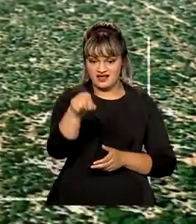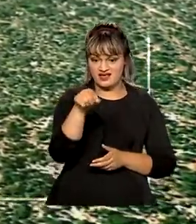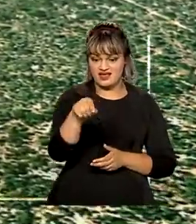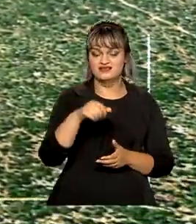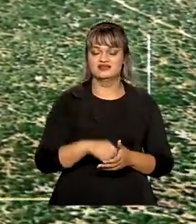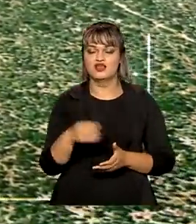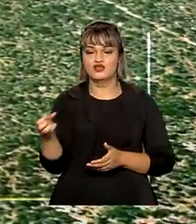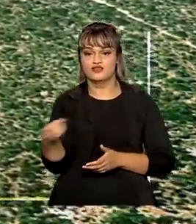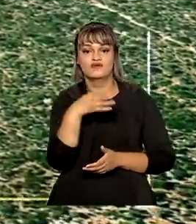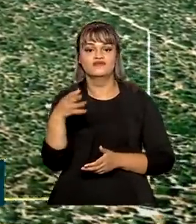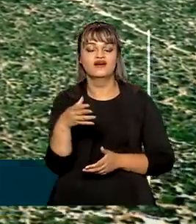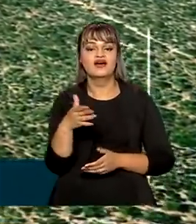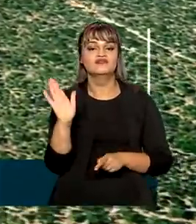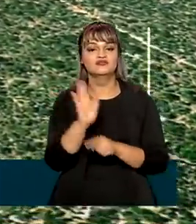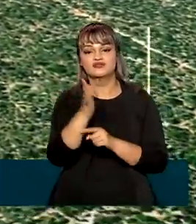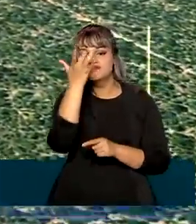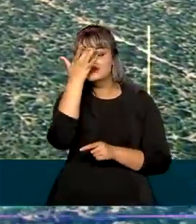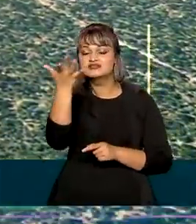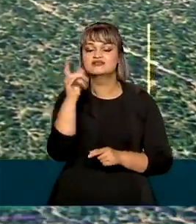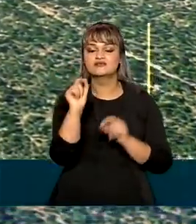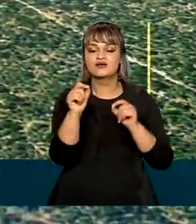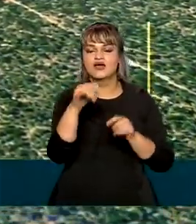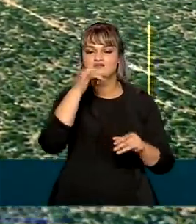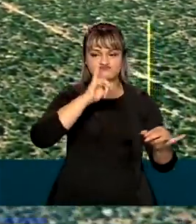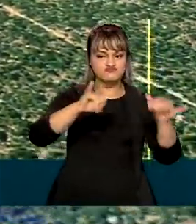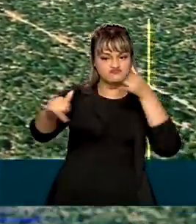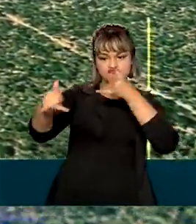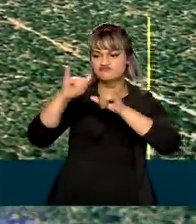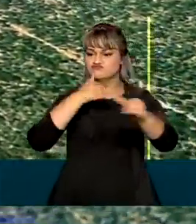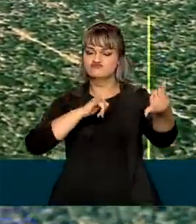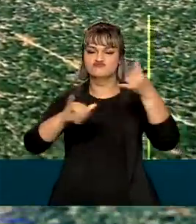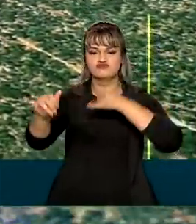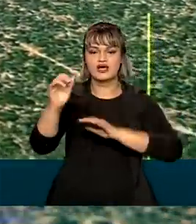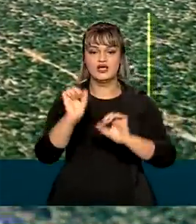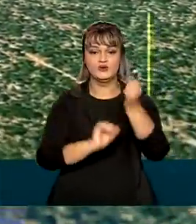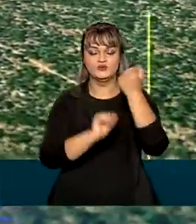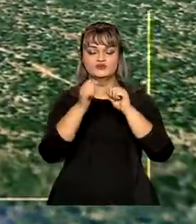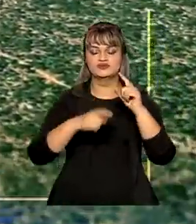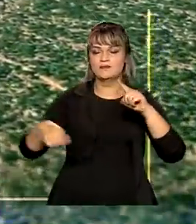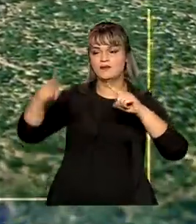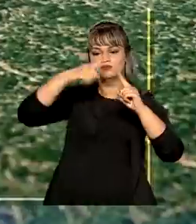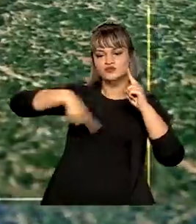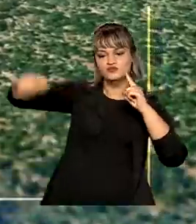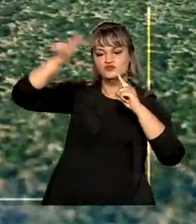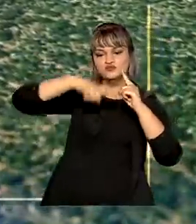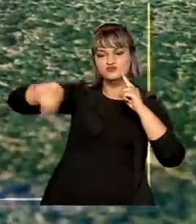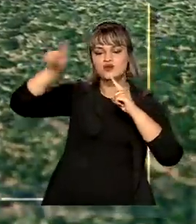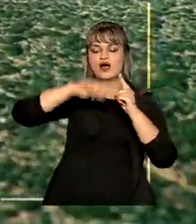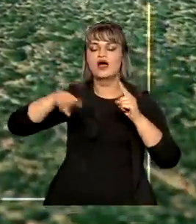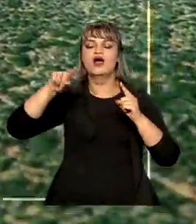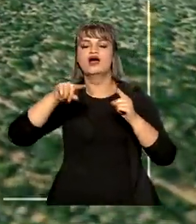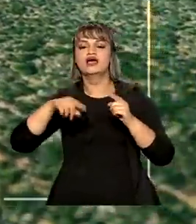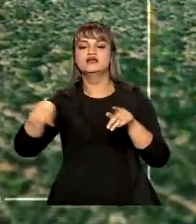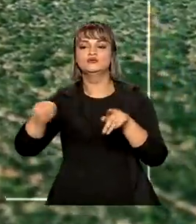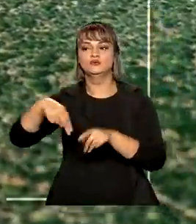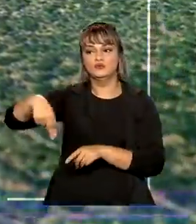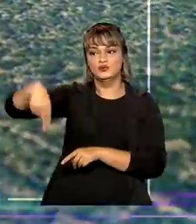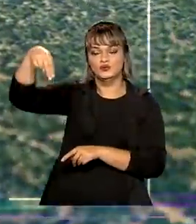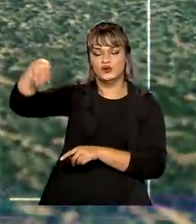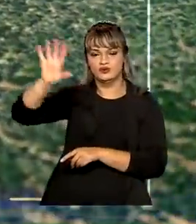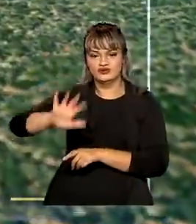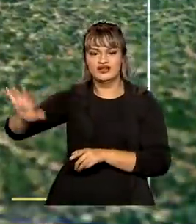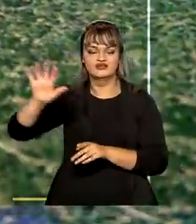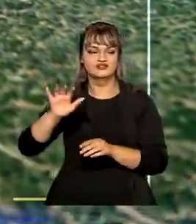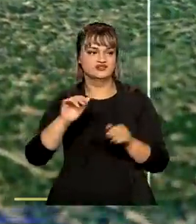linha de transmissão vai facilitar o escoamento de energia gerada em usinas eólicas e solares do Nordeste para o